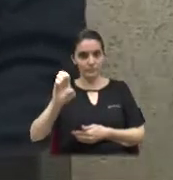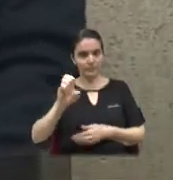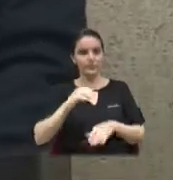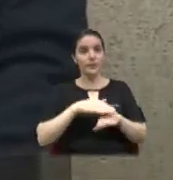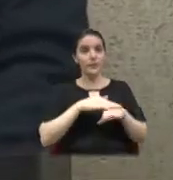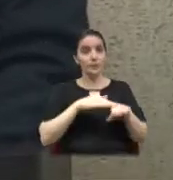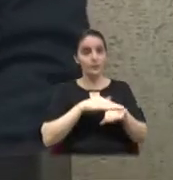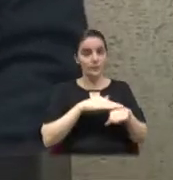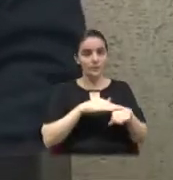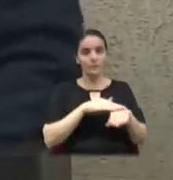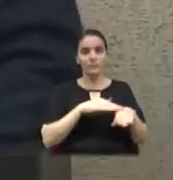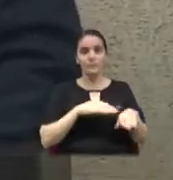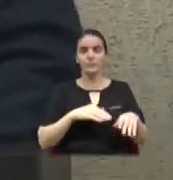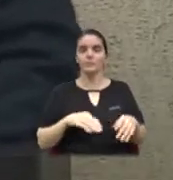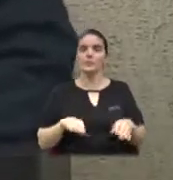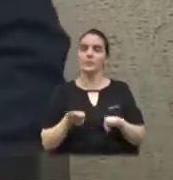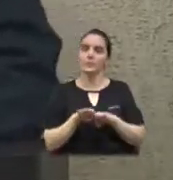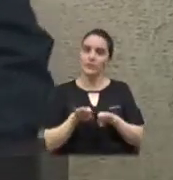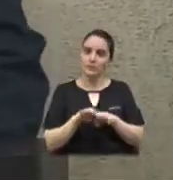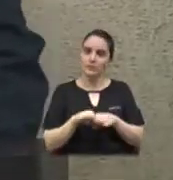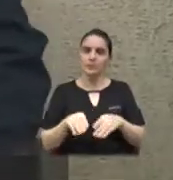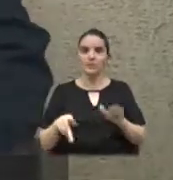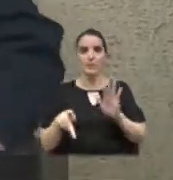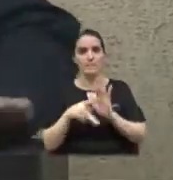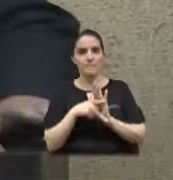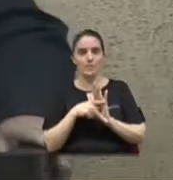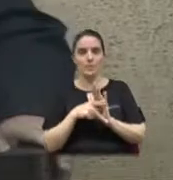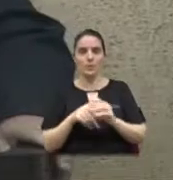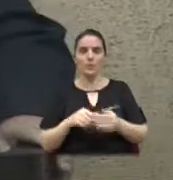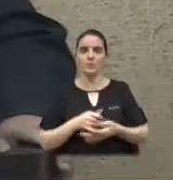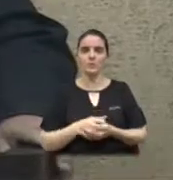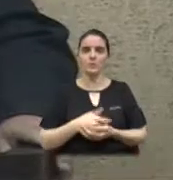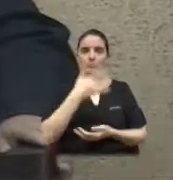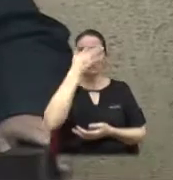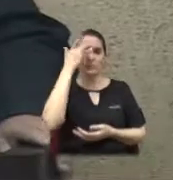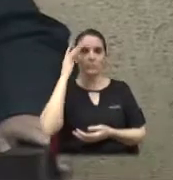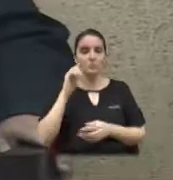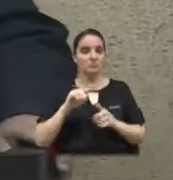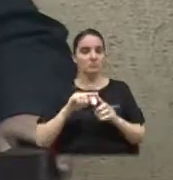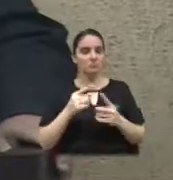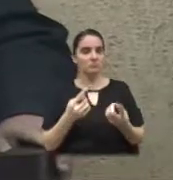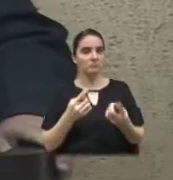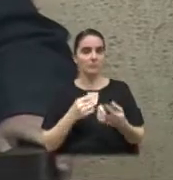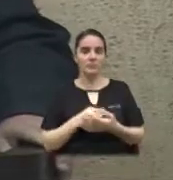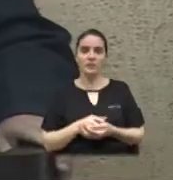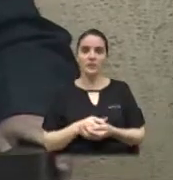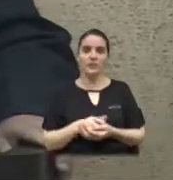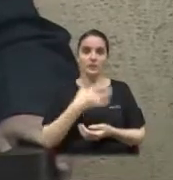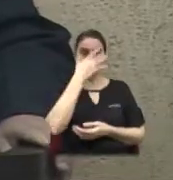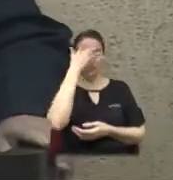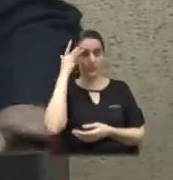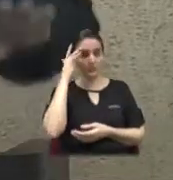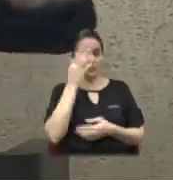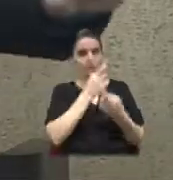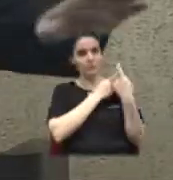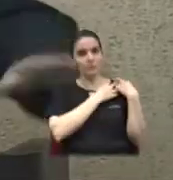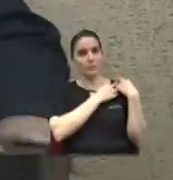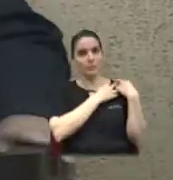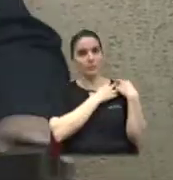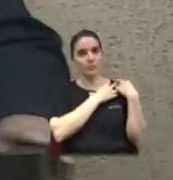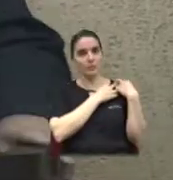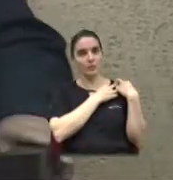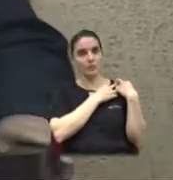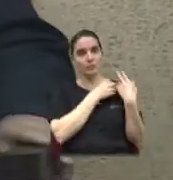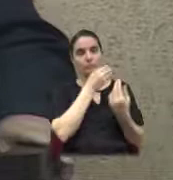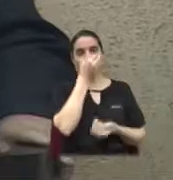escritório da agricultura aqui da cidade de Limeira, e simplesmente os dirigentes, diretores, viraram as